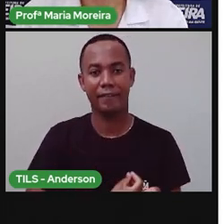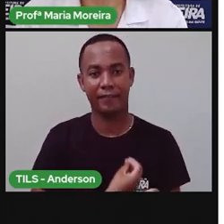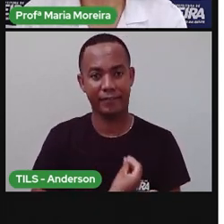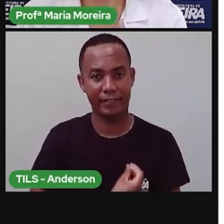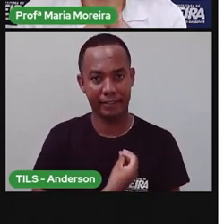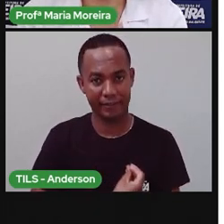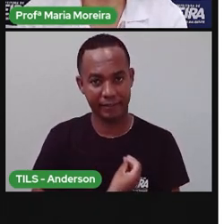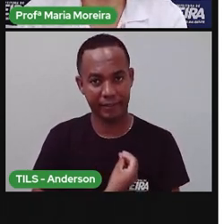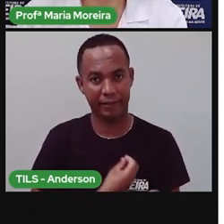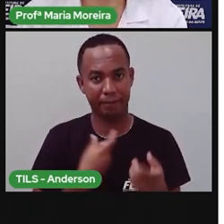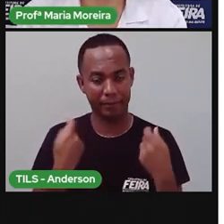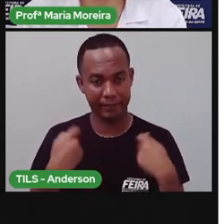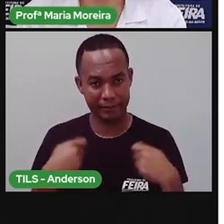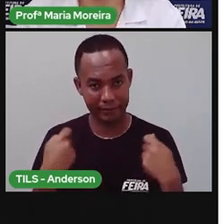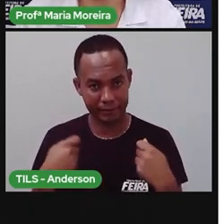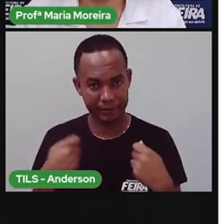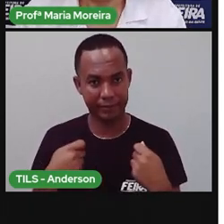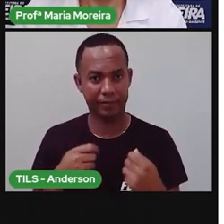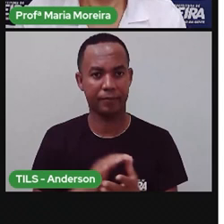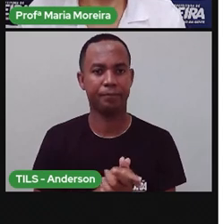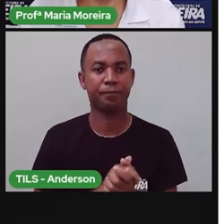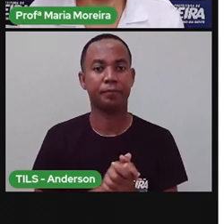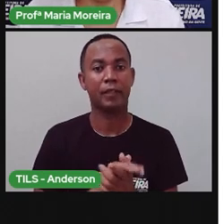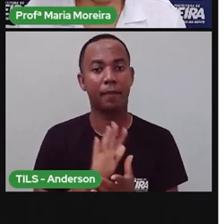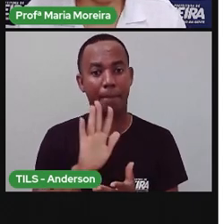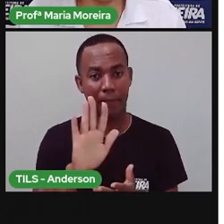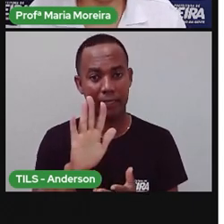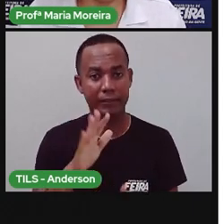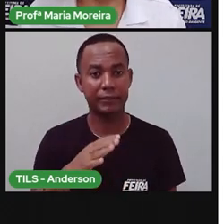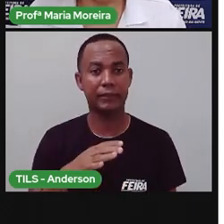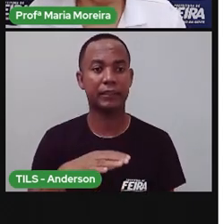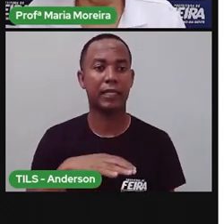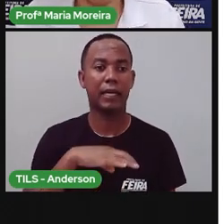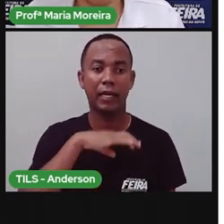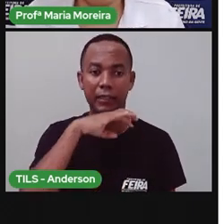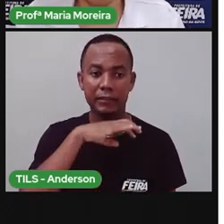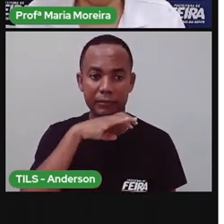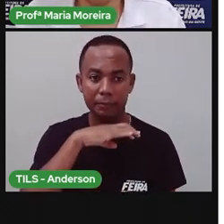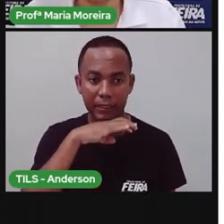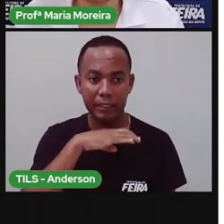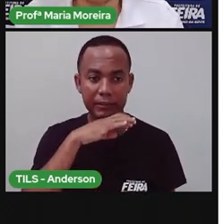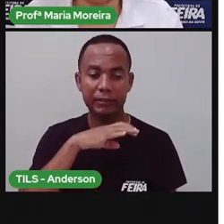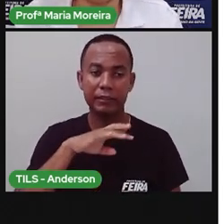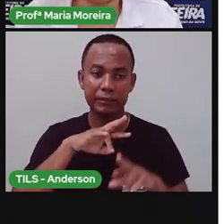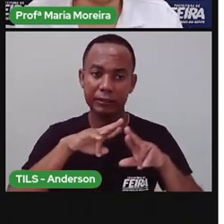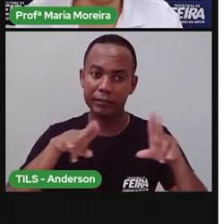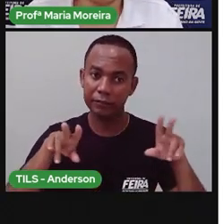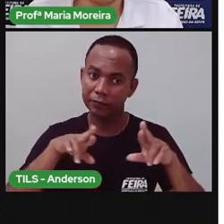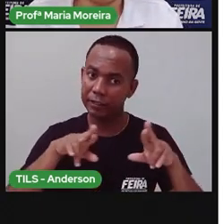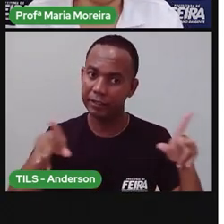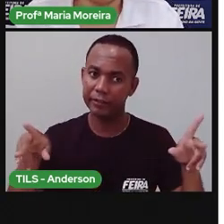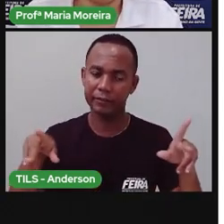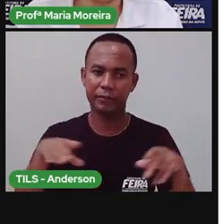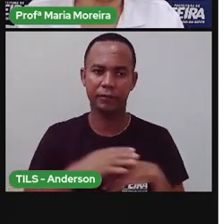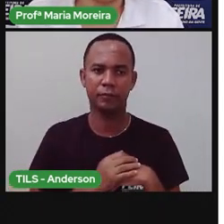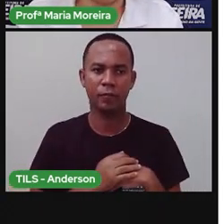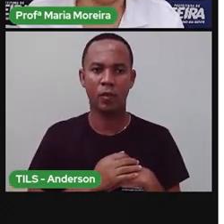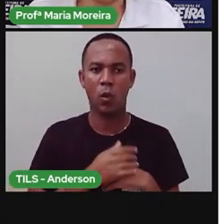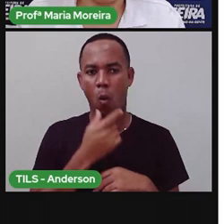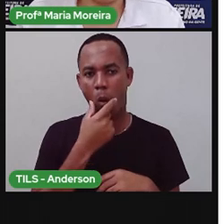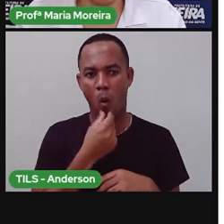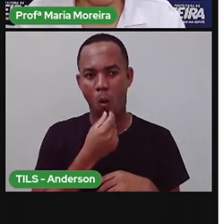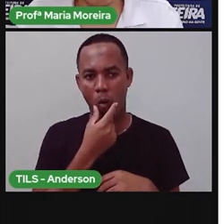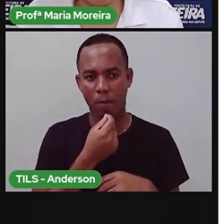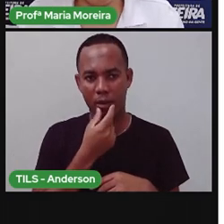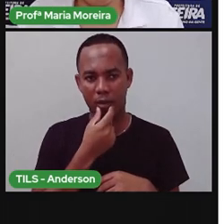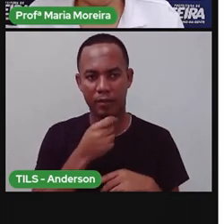quando se fala o quê? De ser humano. Mas os animais, eles diferem, né? Dos seres humanos, né? O homem também é